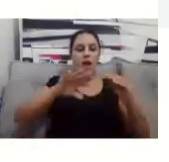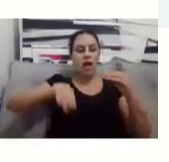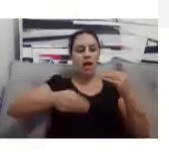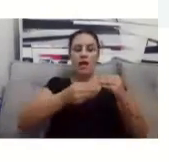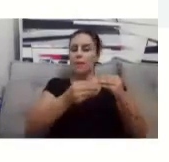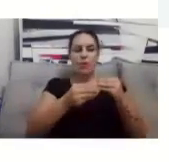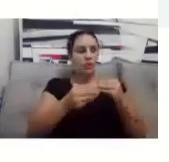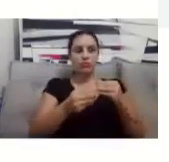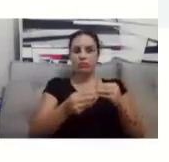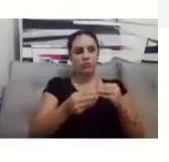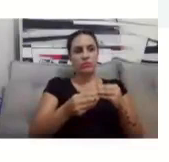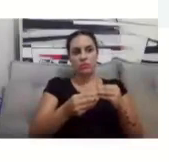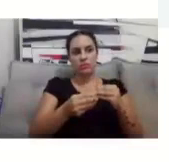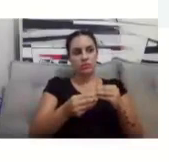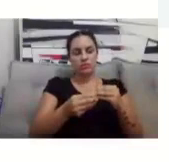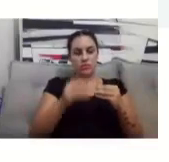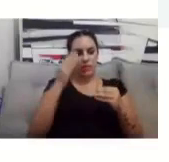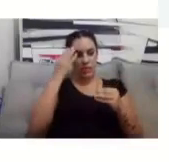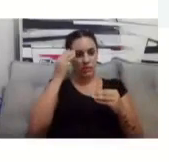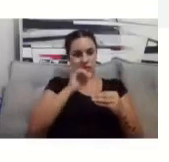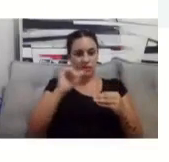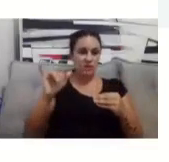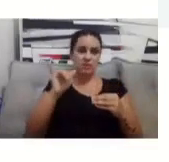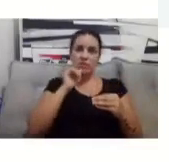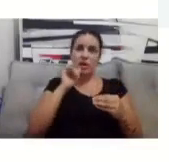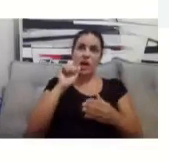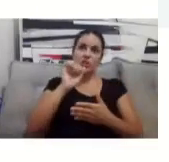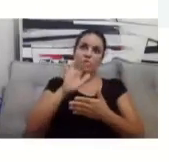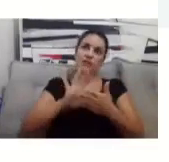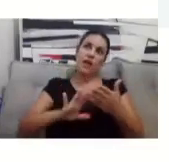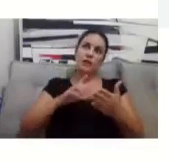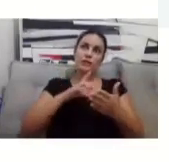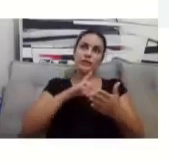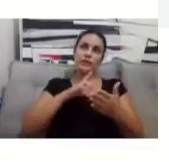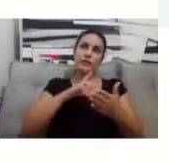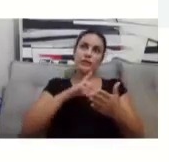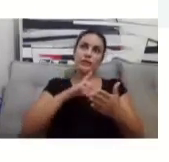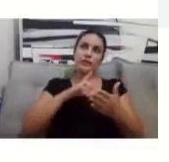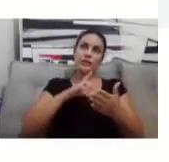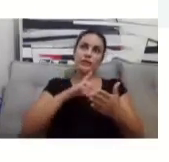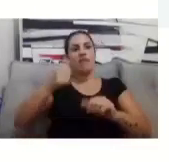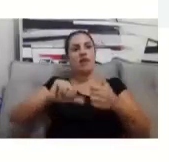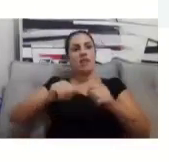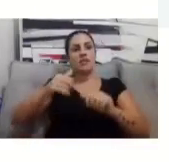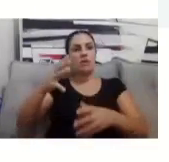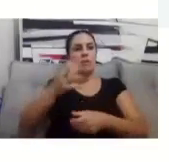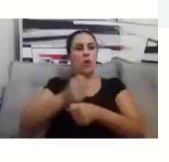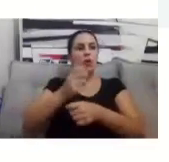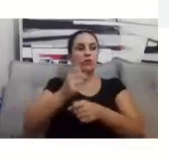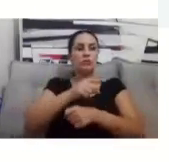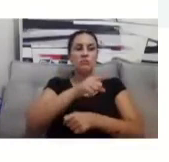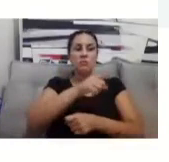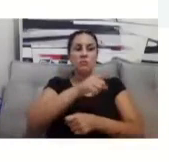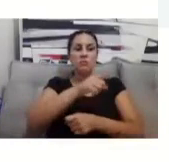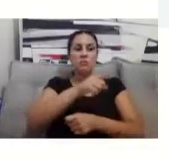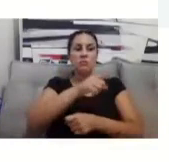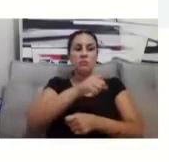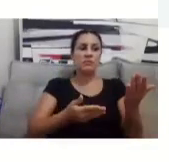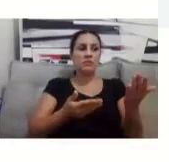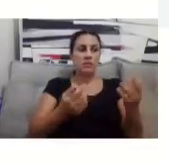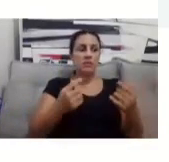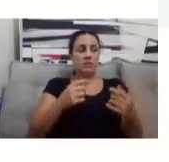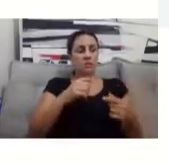Ah, eu faltei a aula porque estava trabalhando. Professora Mariana, você deu uma avaliação na aula? Dei.